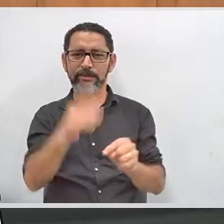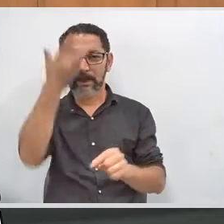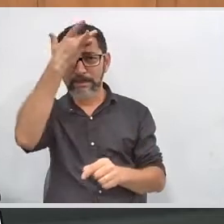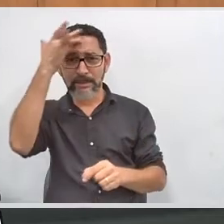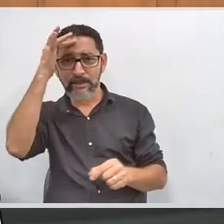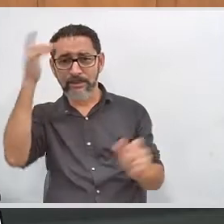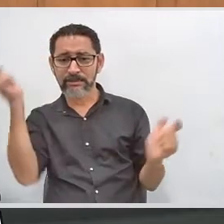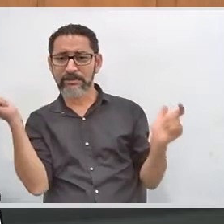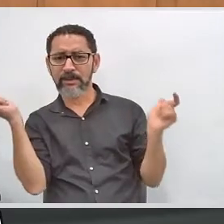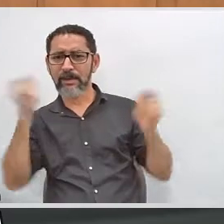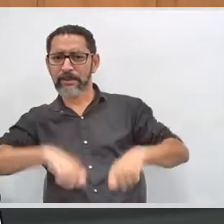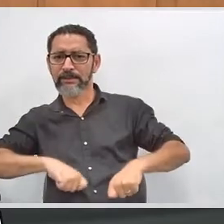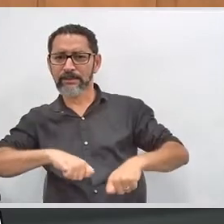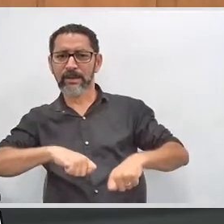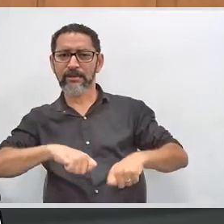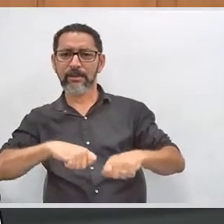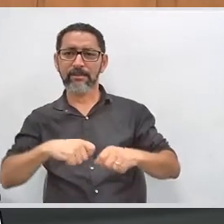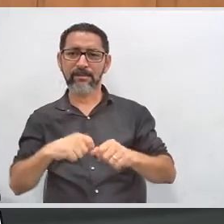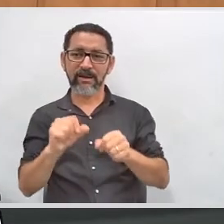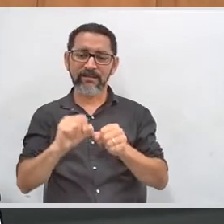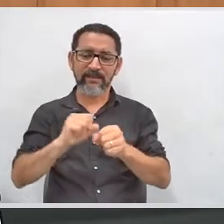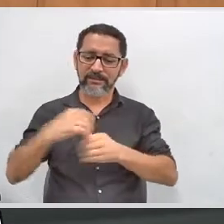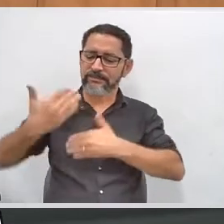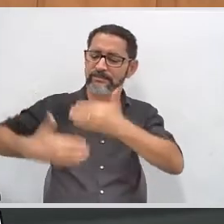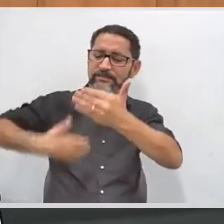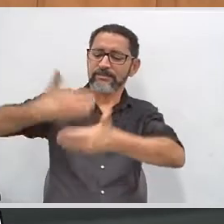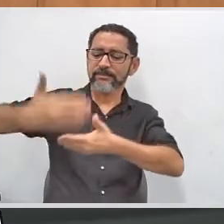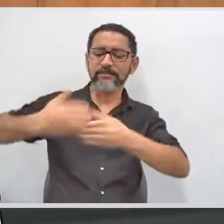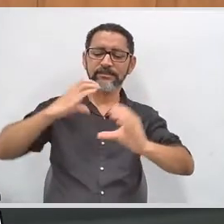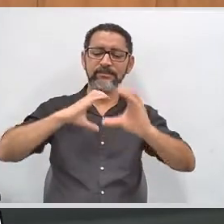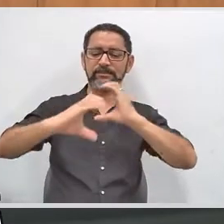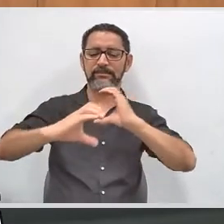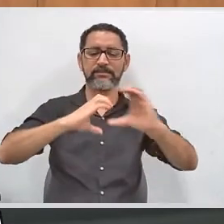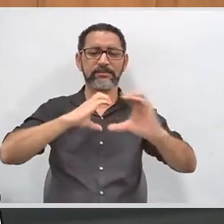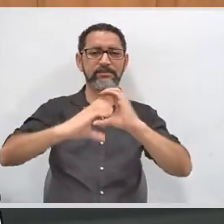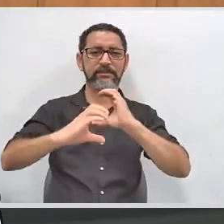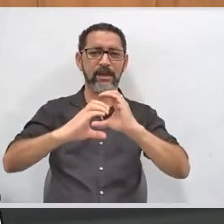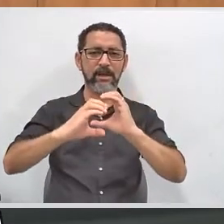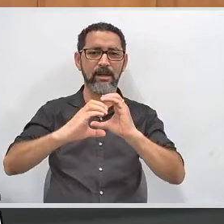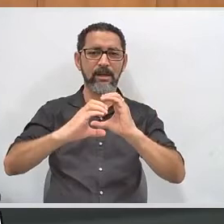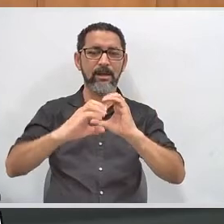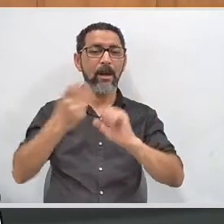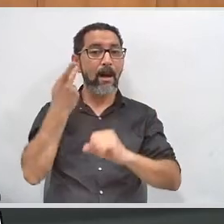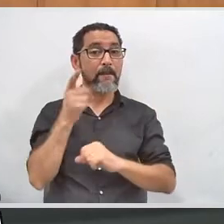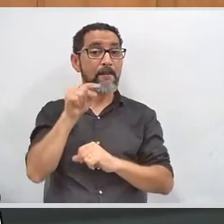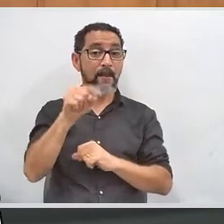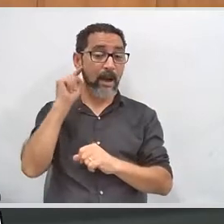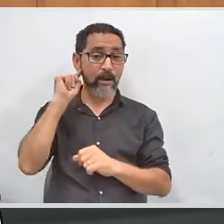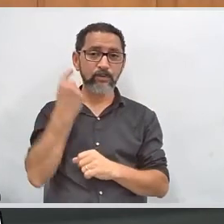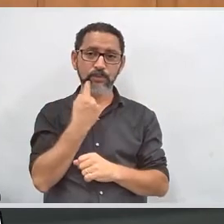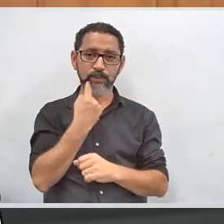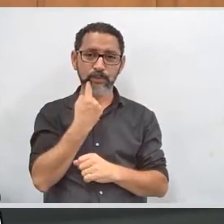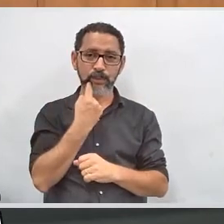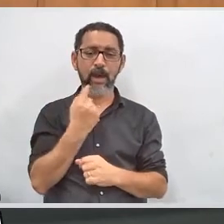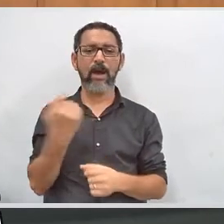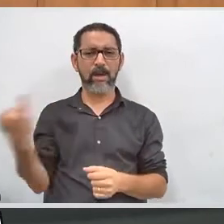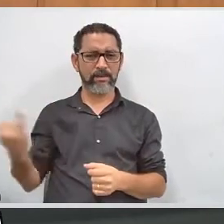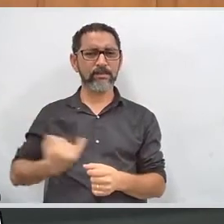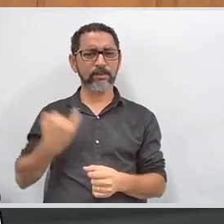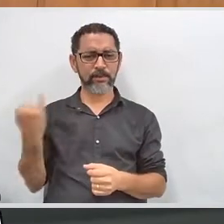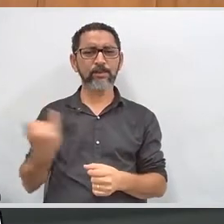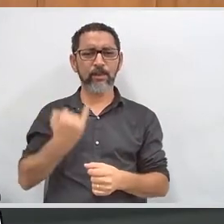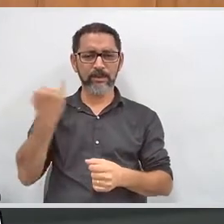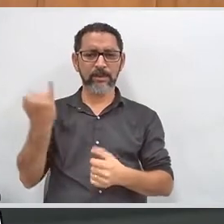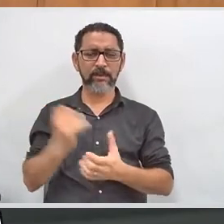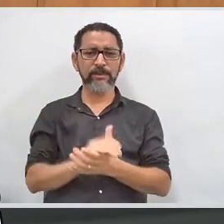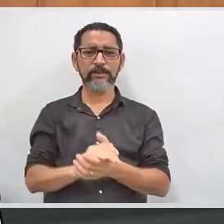pessoas capacitadas em Libras para fazer esse trabalho de comunicação junto ao eleitor surdo. Então, assim, é de grande valia